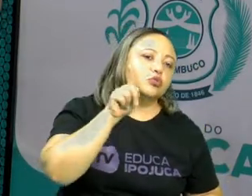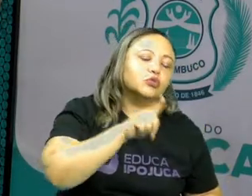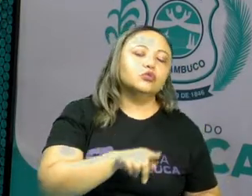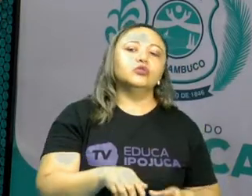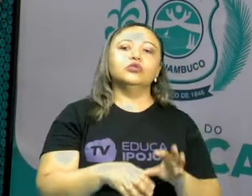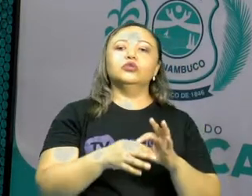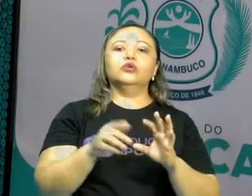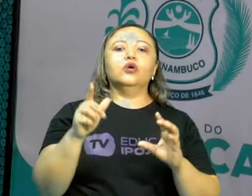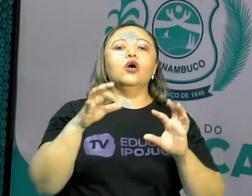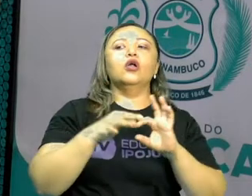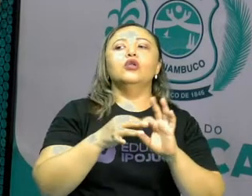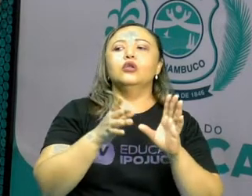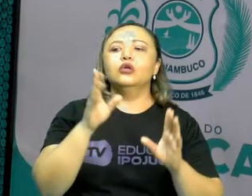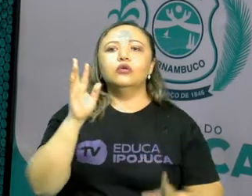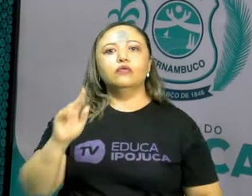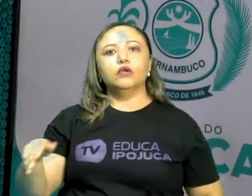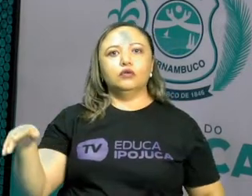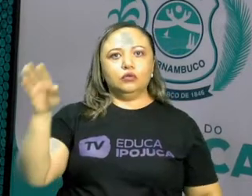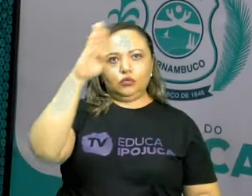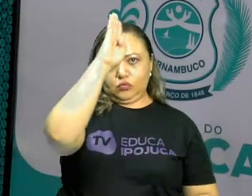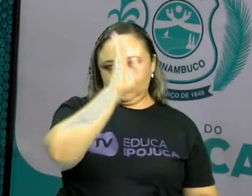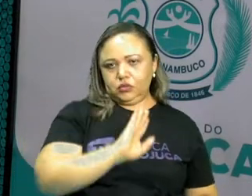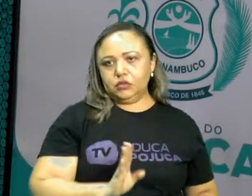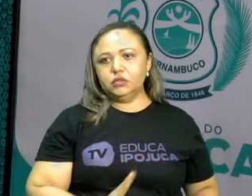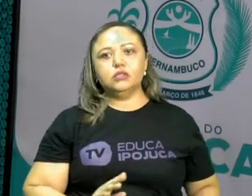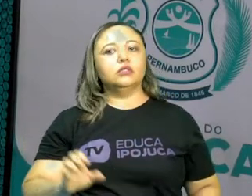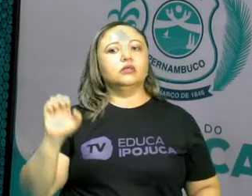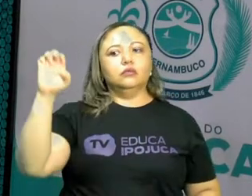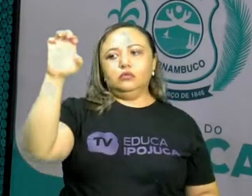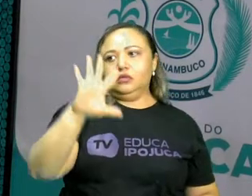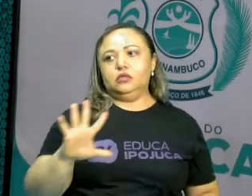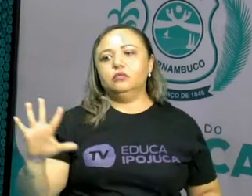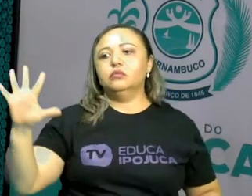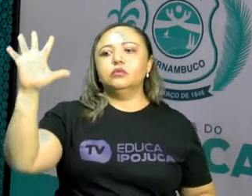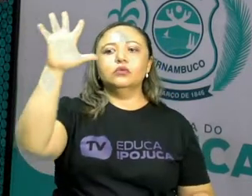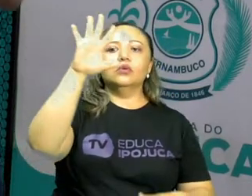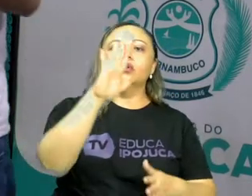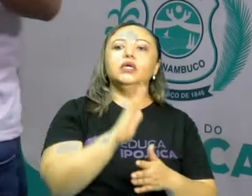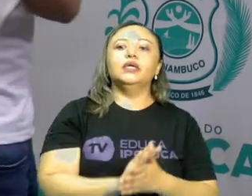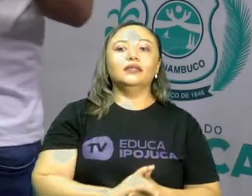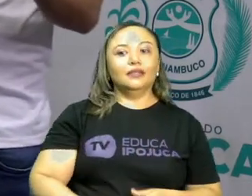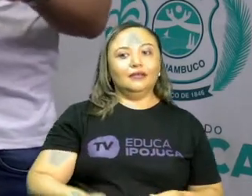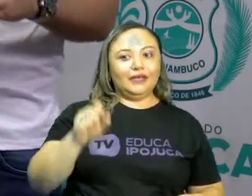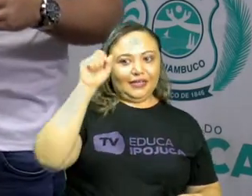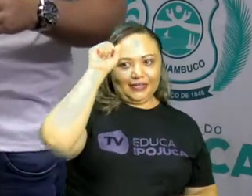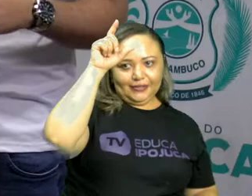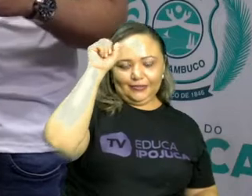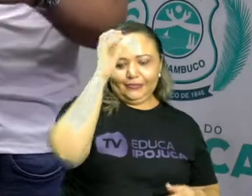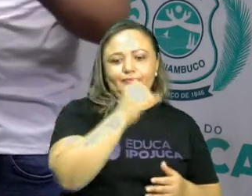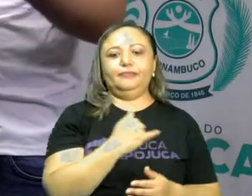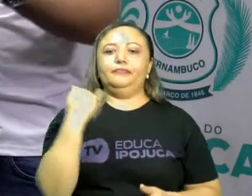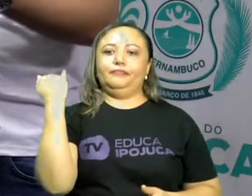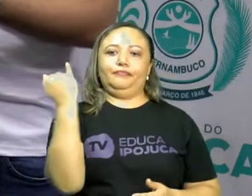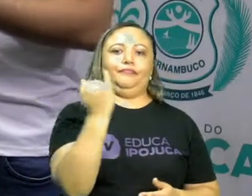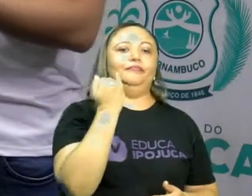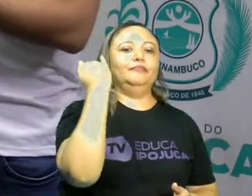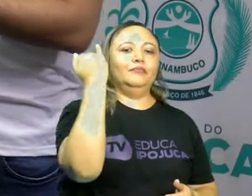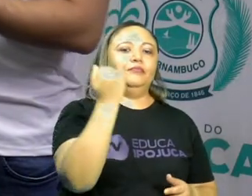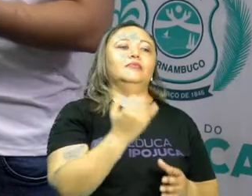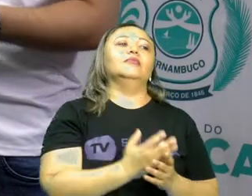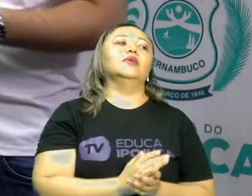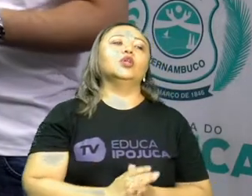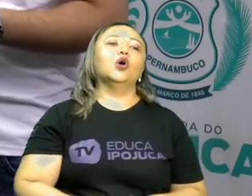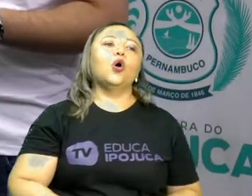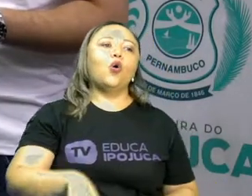Espanhola e também para a independência do Brasil. Tá bom? Então, esses ideais vão ser importantes por isso. Um desses pensadores